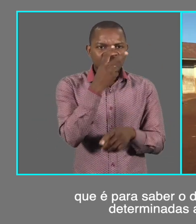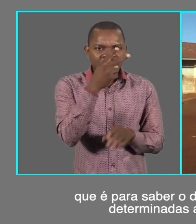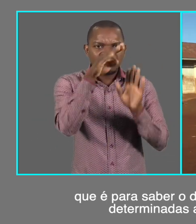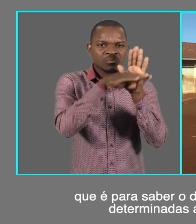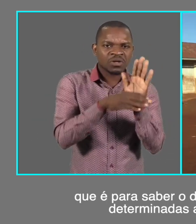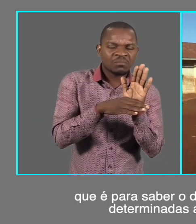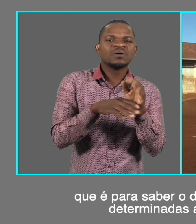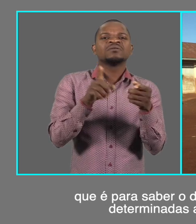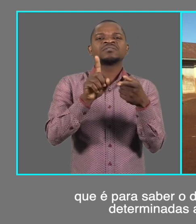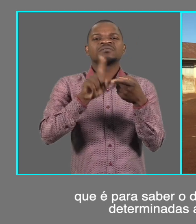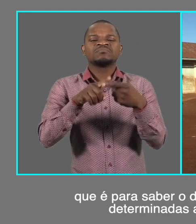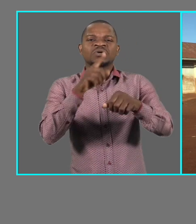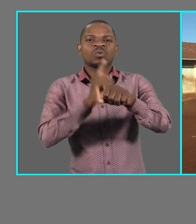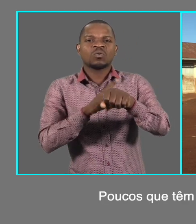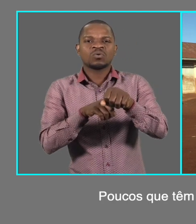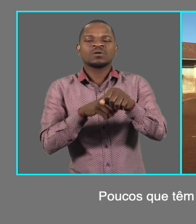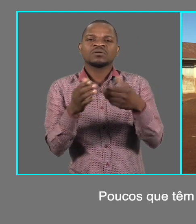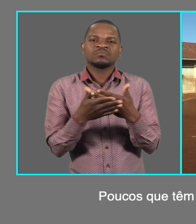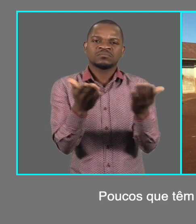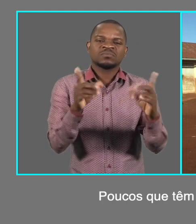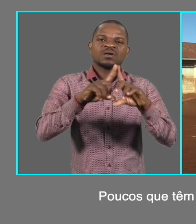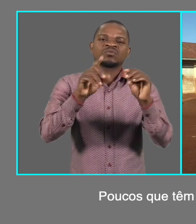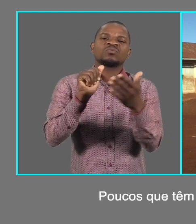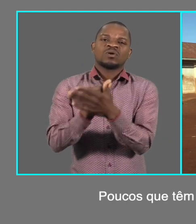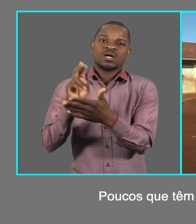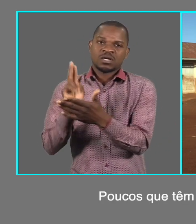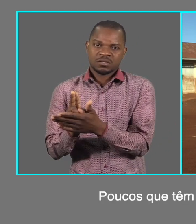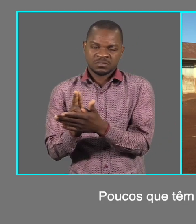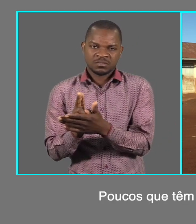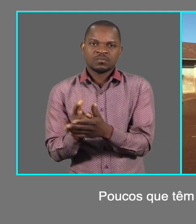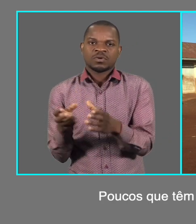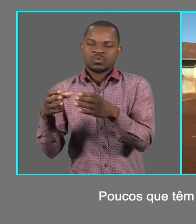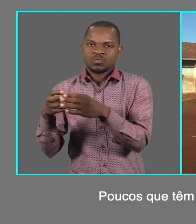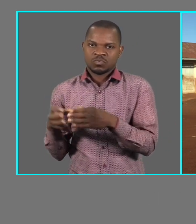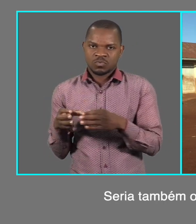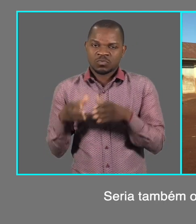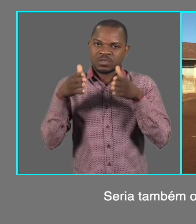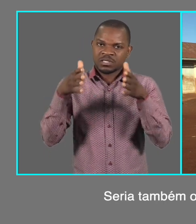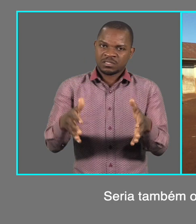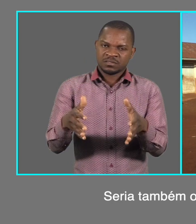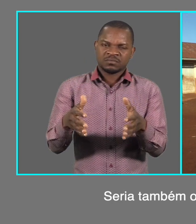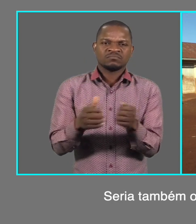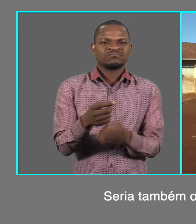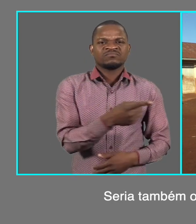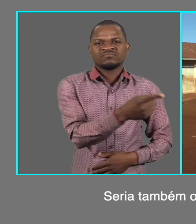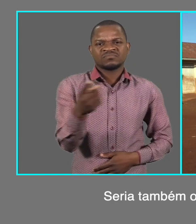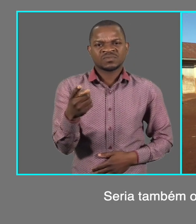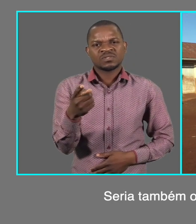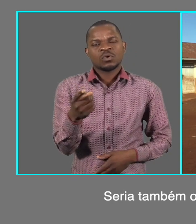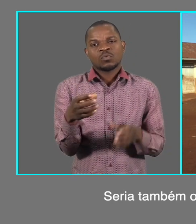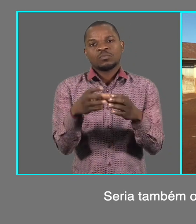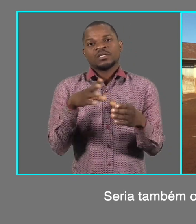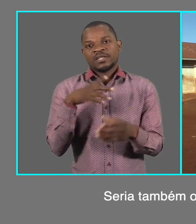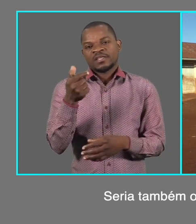aula para um certo nível de ensino. Esses poucos têm acesso à televisão, acompanham. Seria também oportuno falar